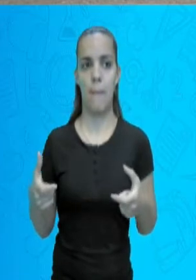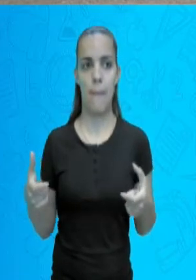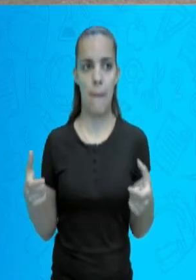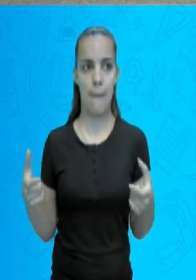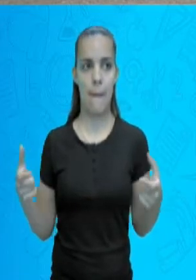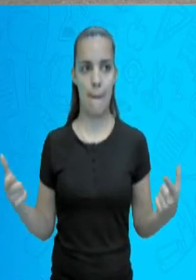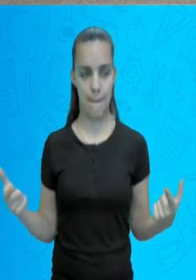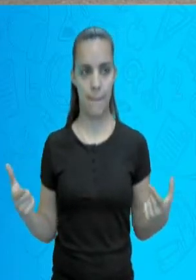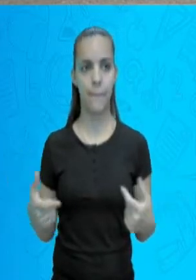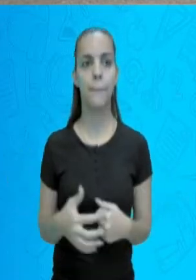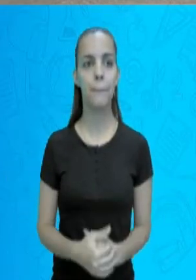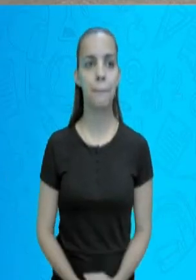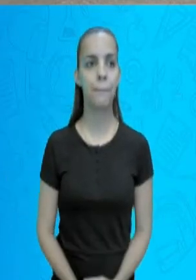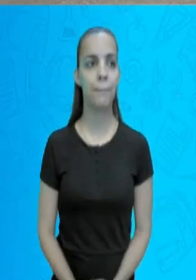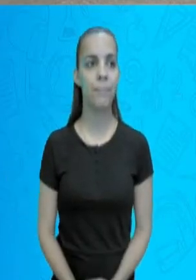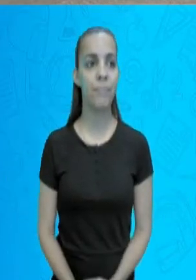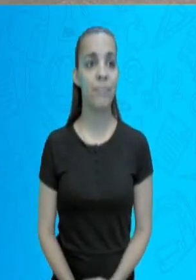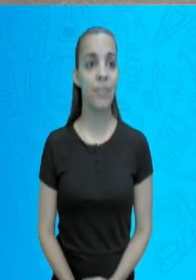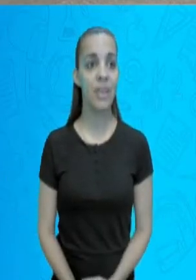Ok?